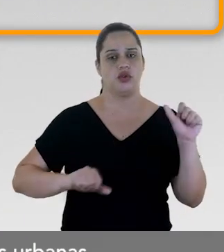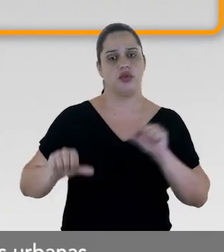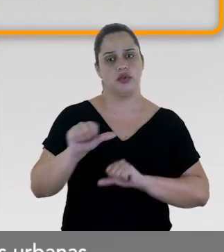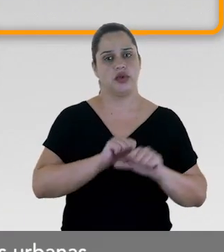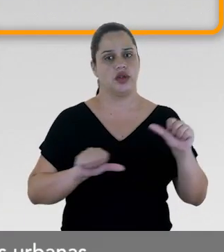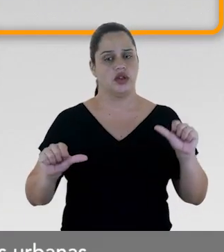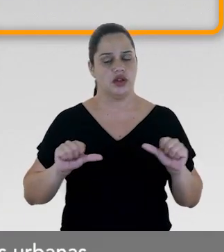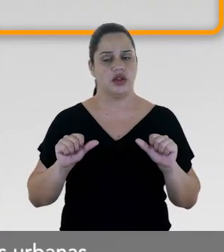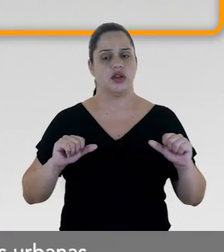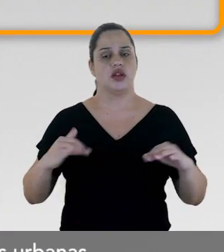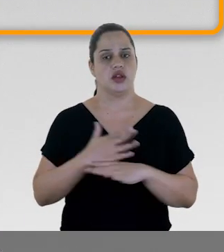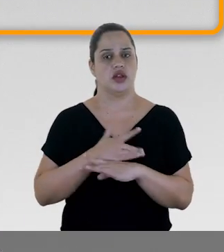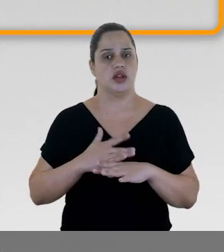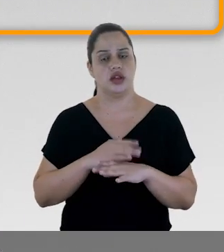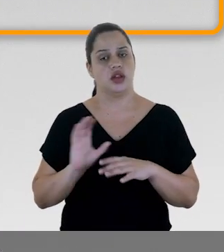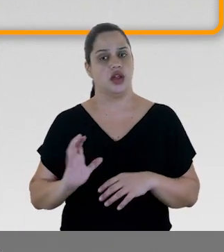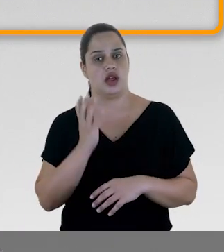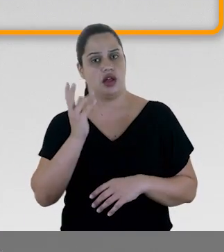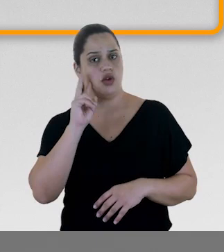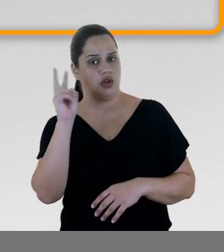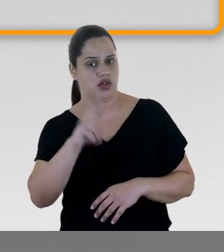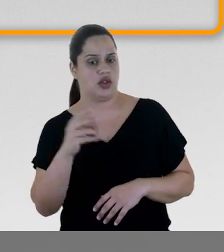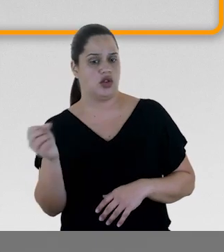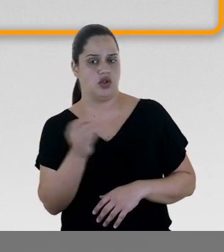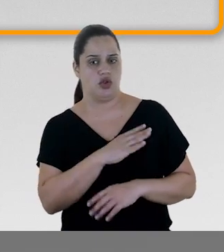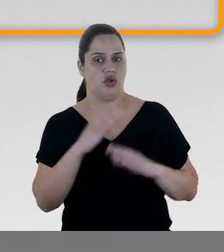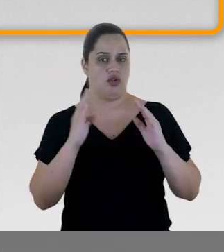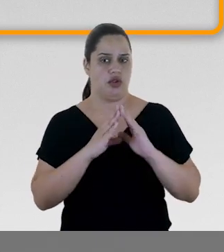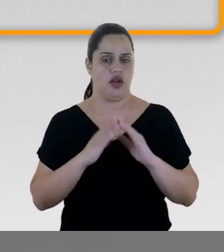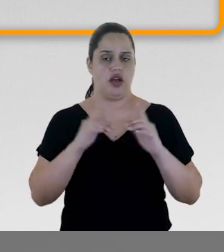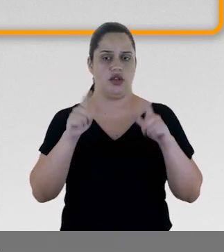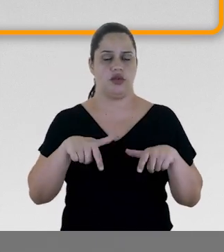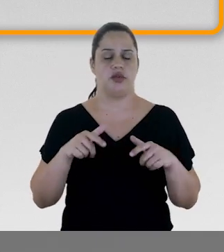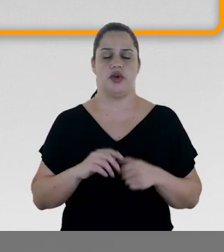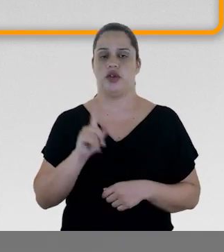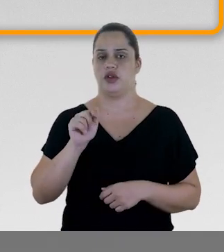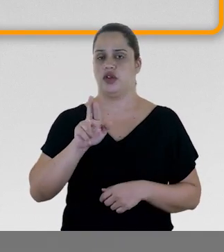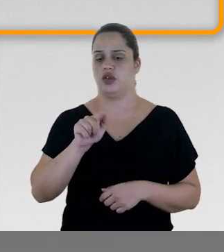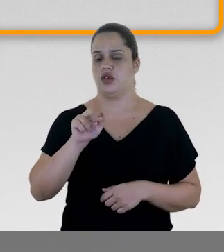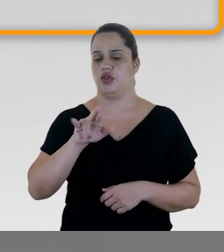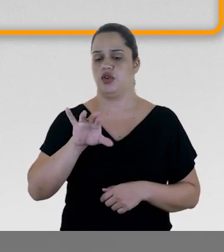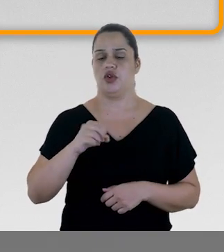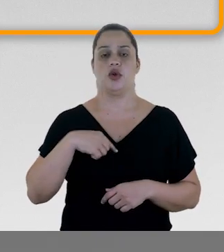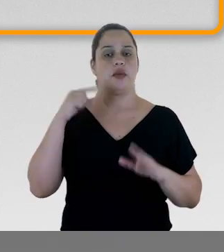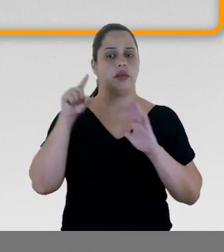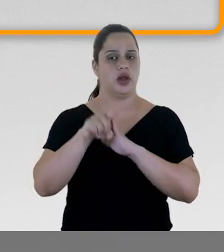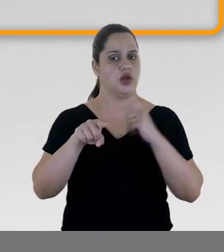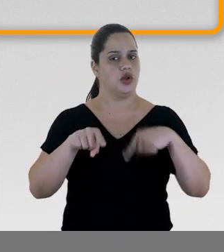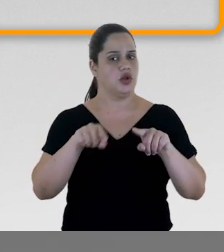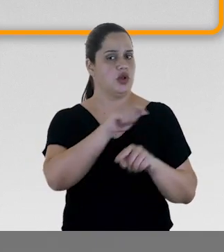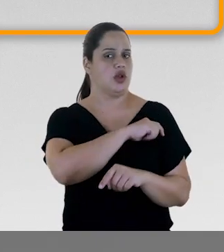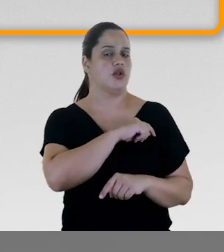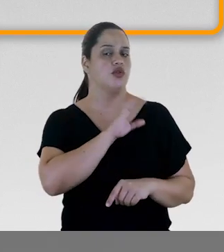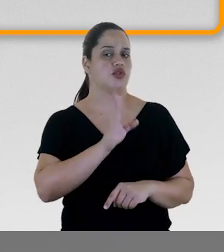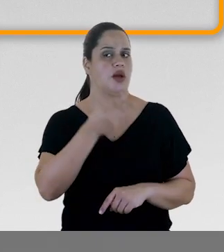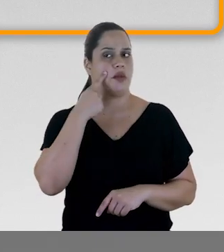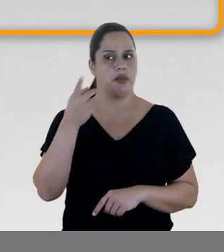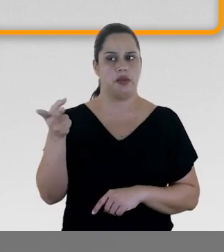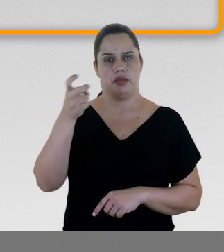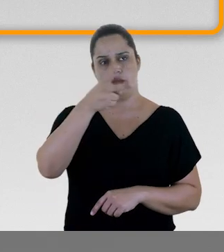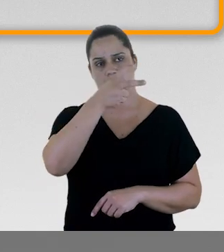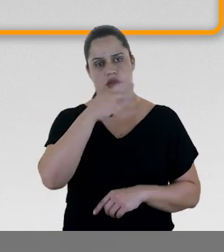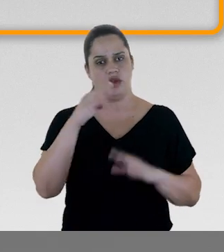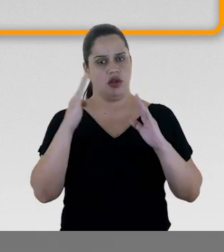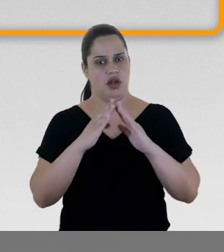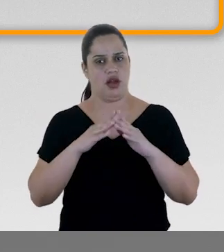transformações urbanas que acontecem no novo bairro de Gregório. Pergunte se os alunos já observaram isso